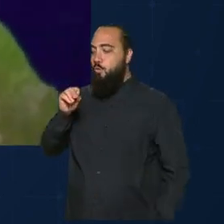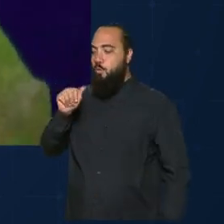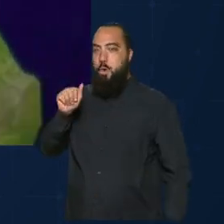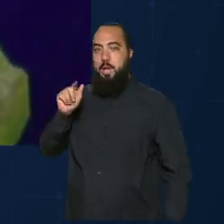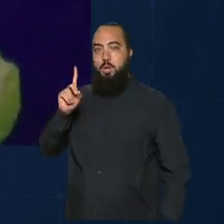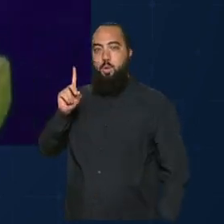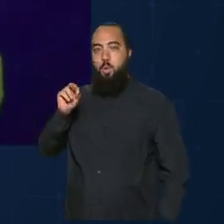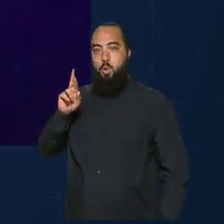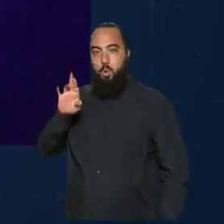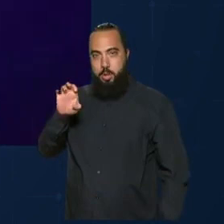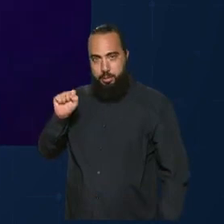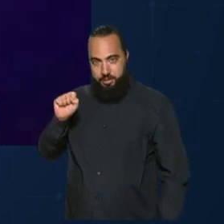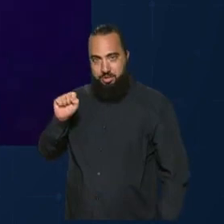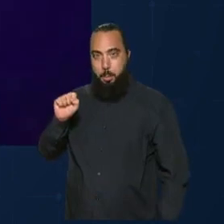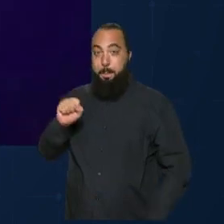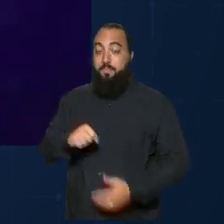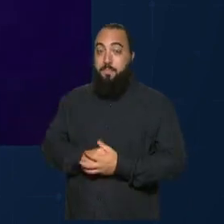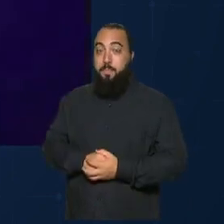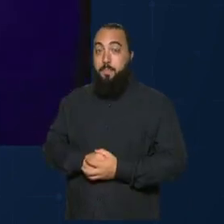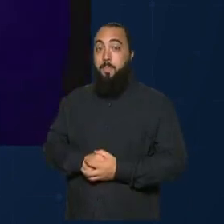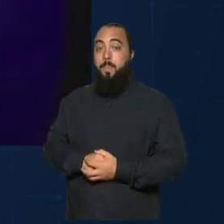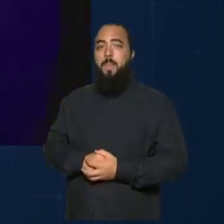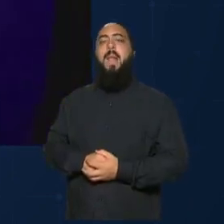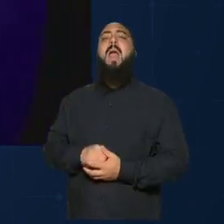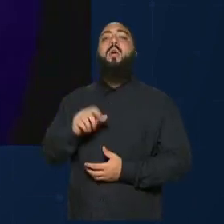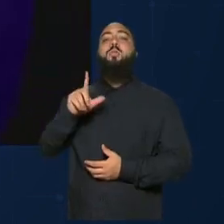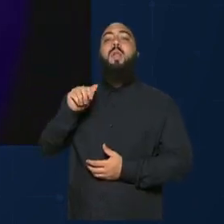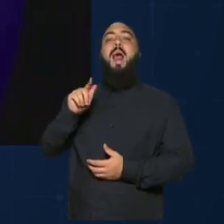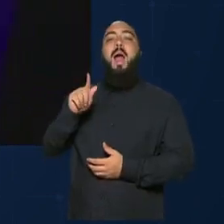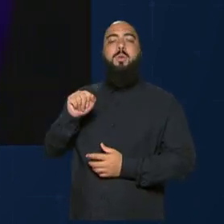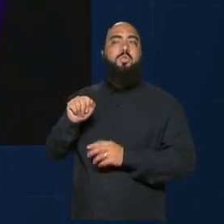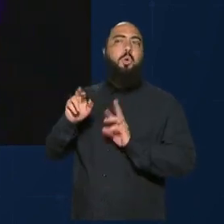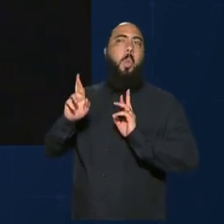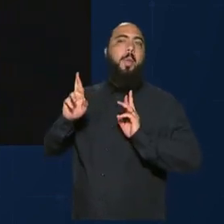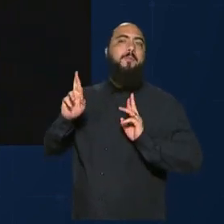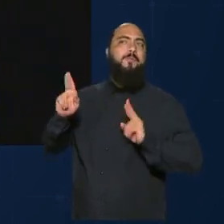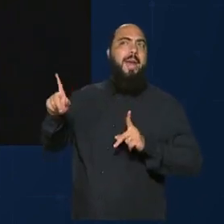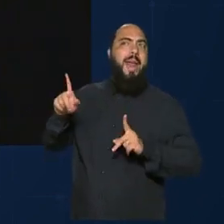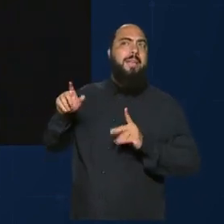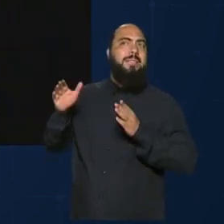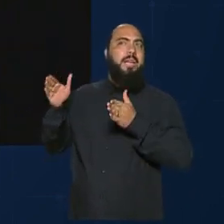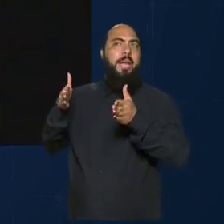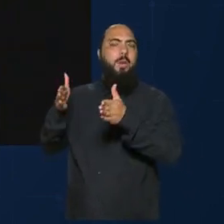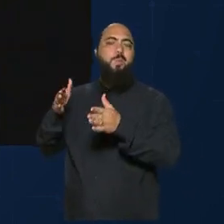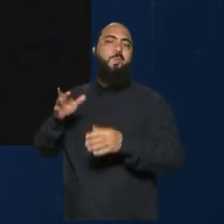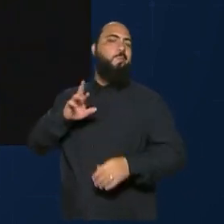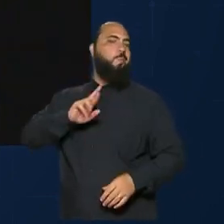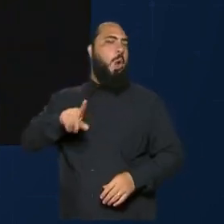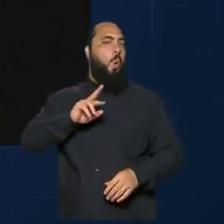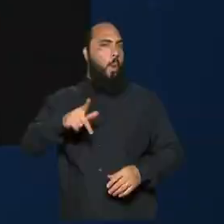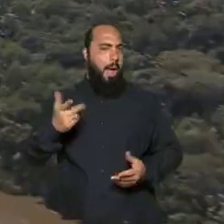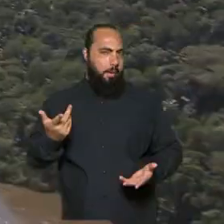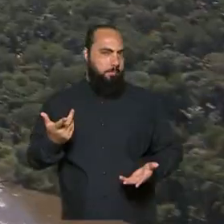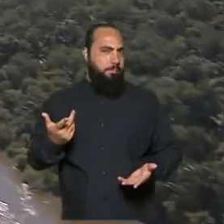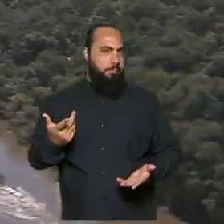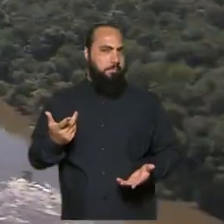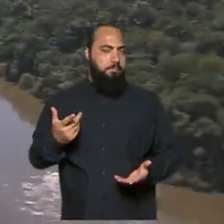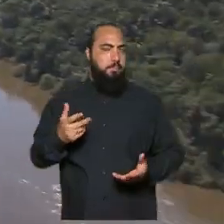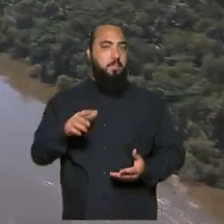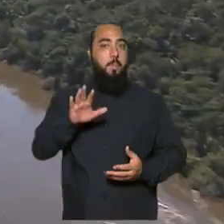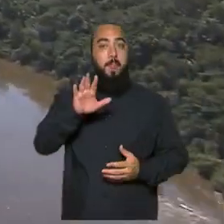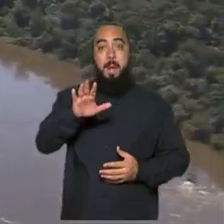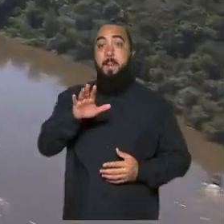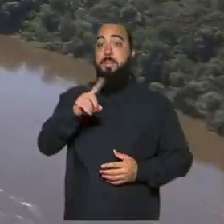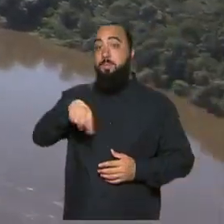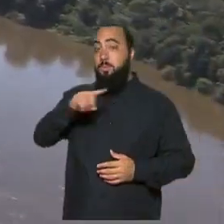atmosféricos, na verdade, não se diferenciam muito dos rios atmosféricos ou dos rios voadores. Na